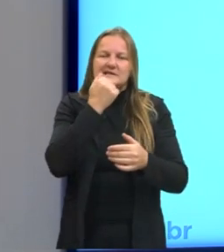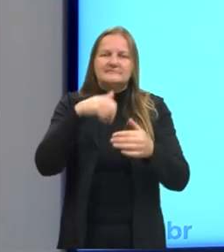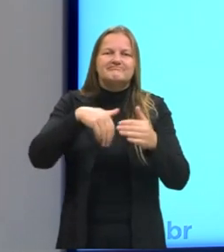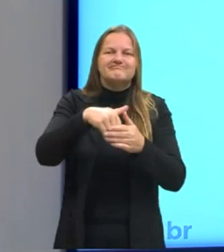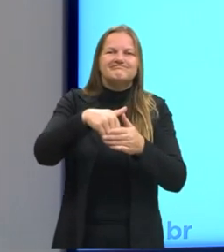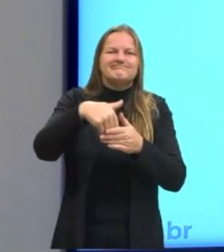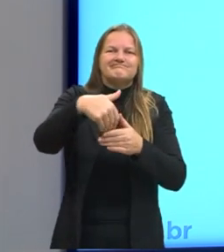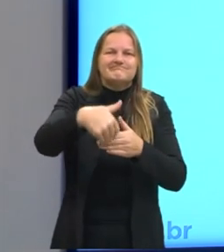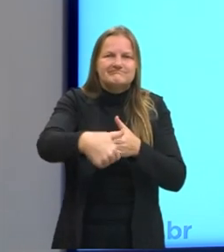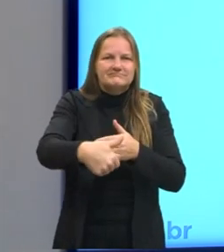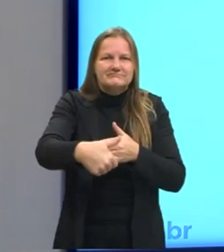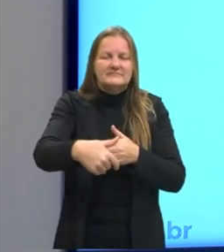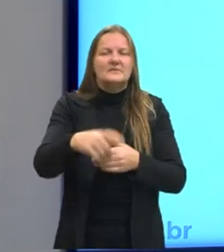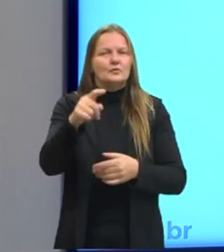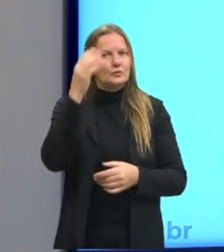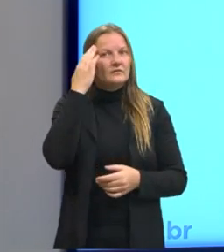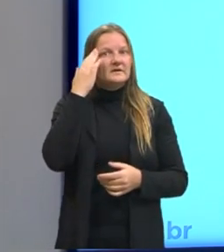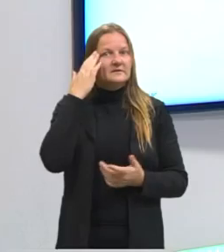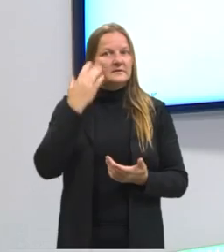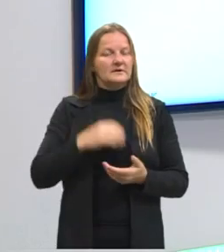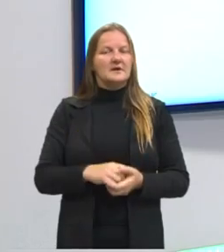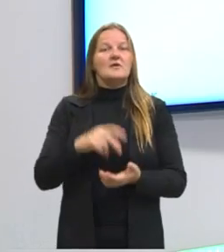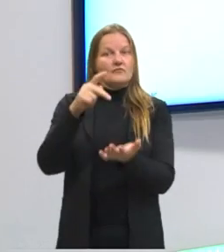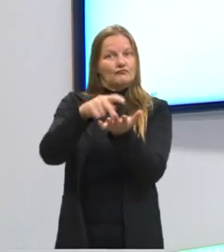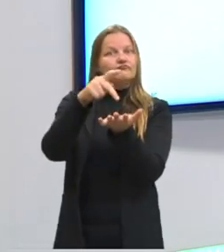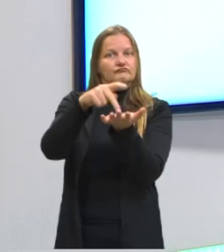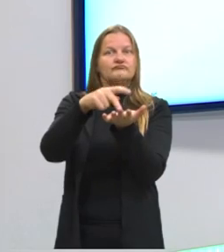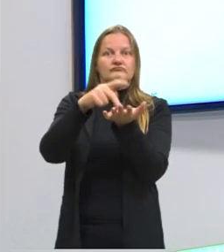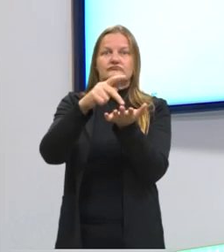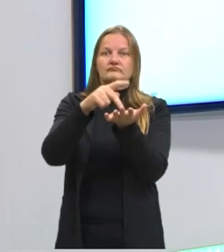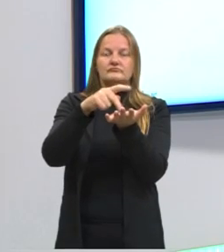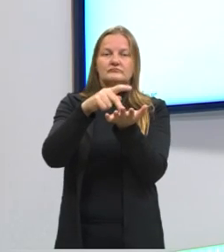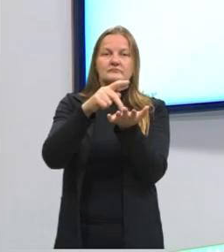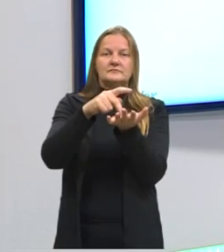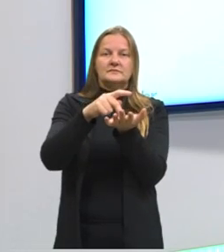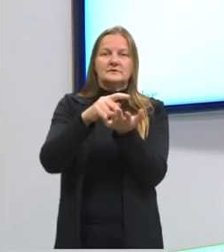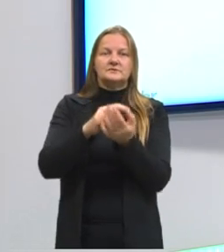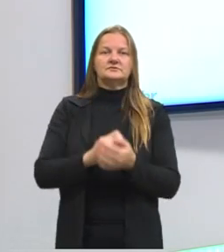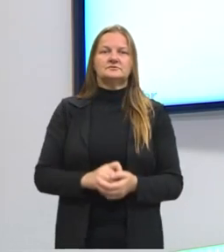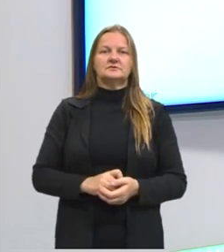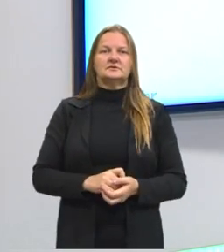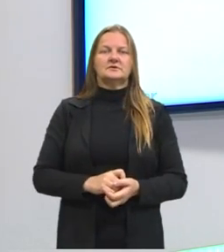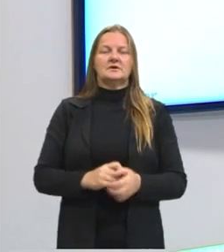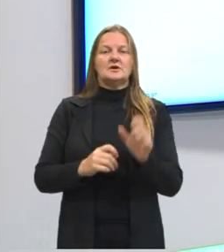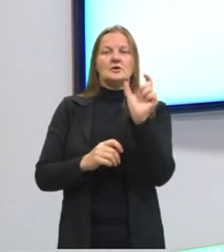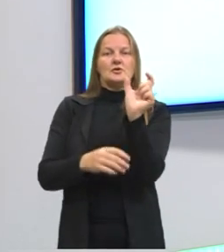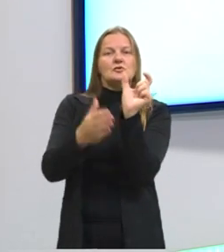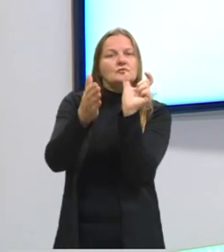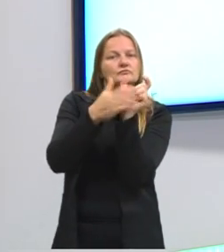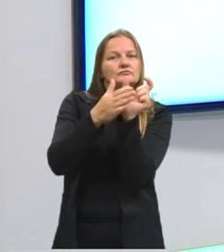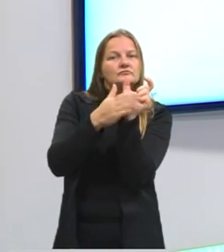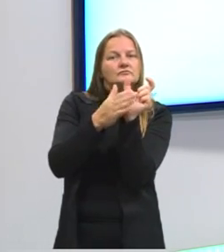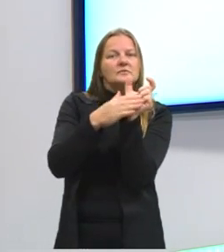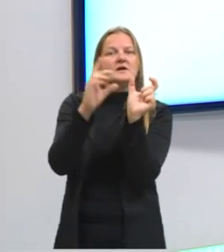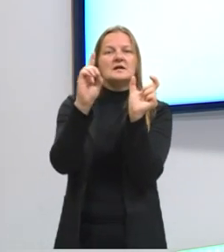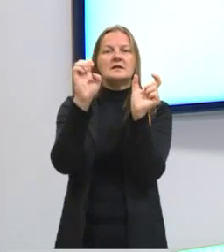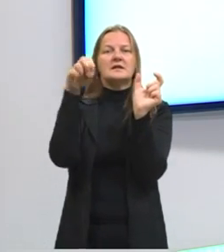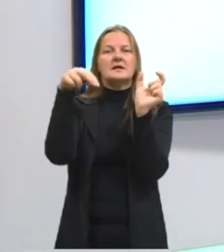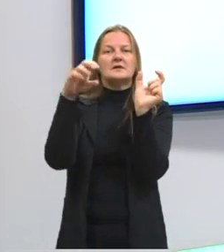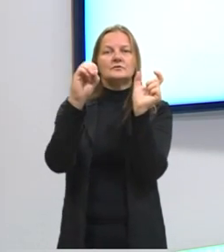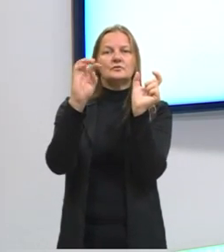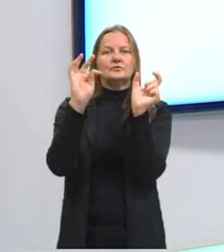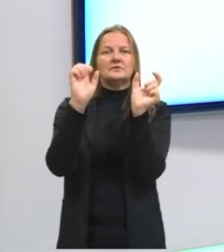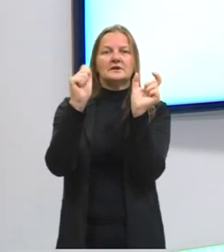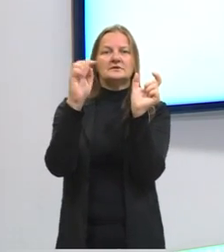você vai entender que é no sentido literal, denotativo. É uma pedra,